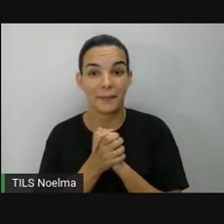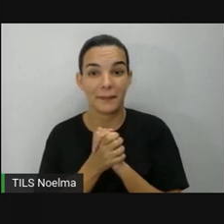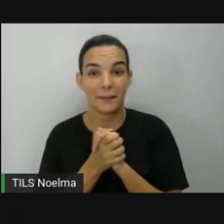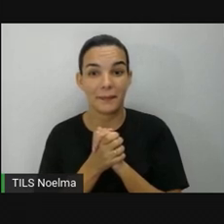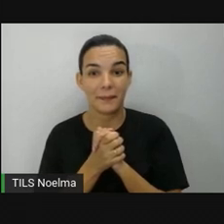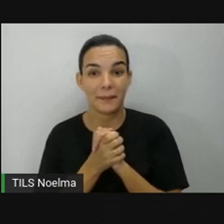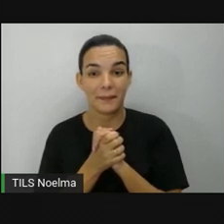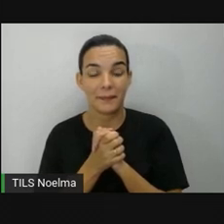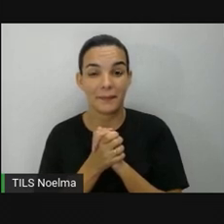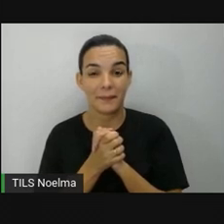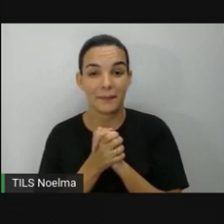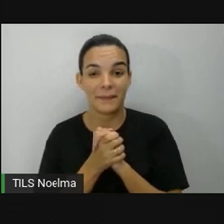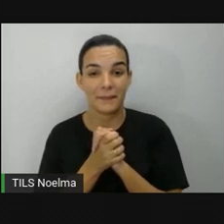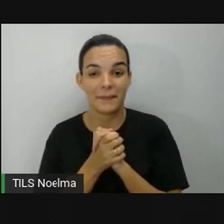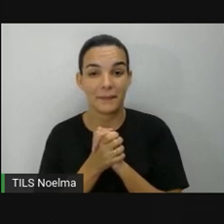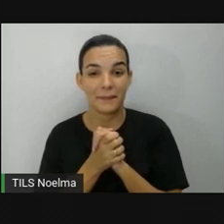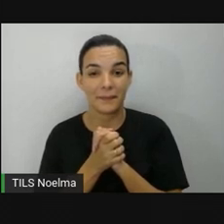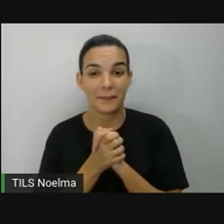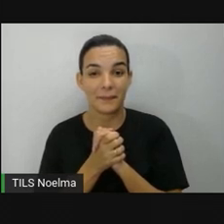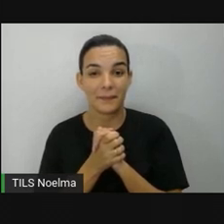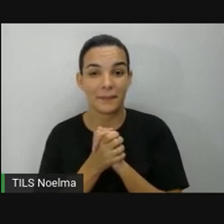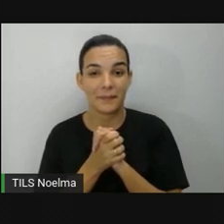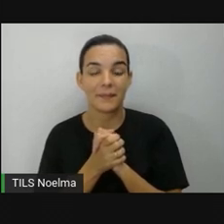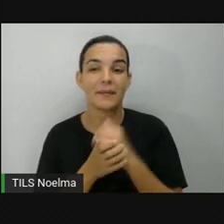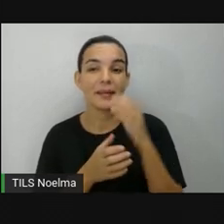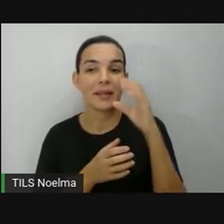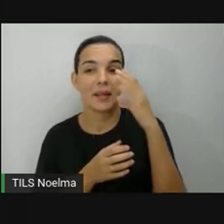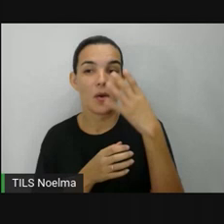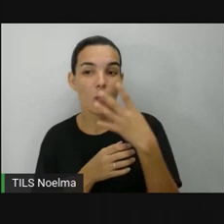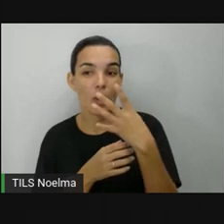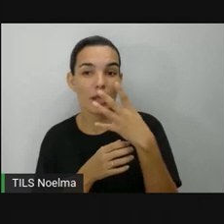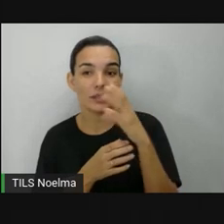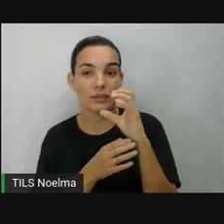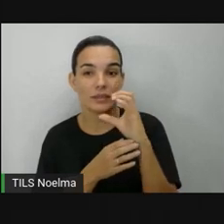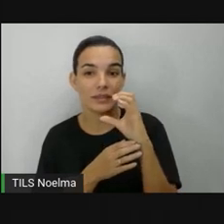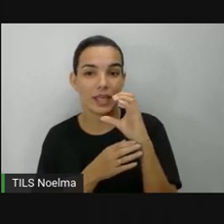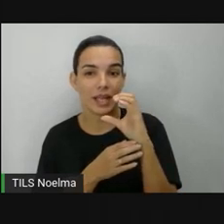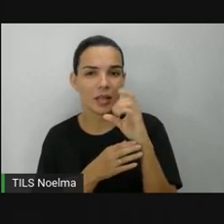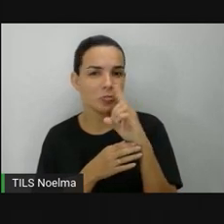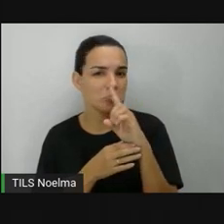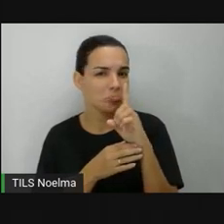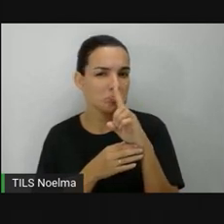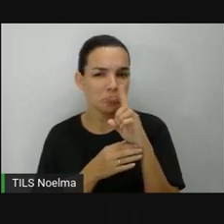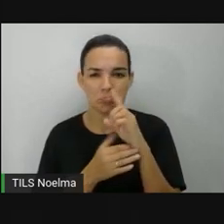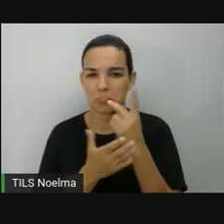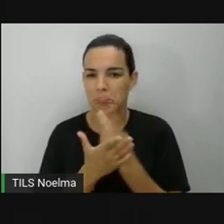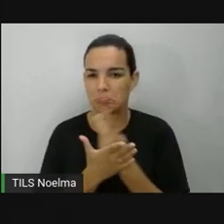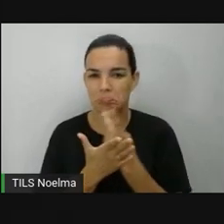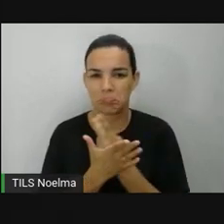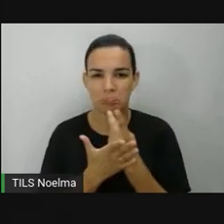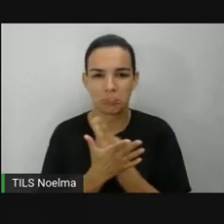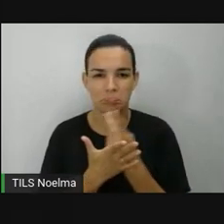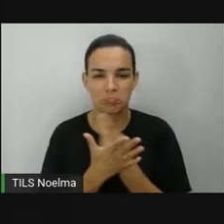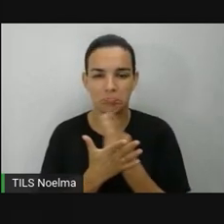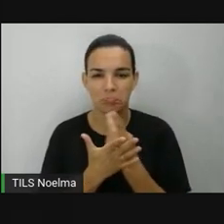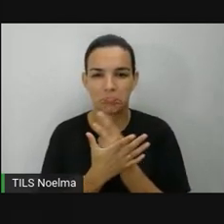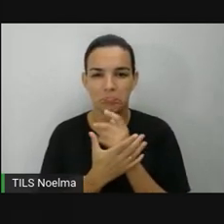Errou 4C Deixa eu ver Errou